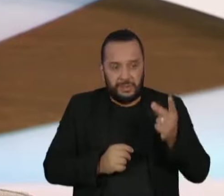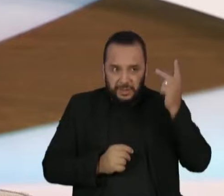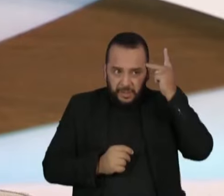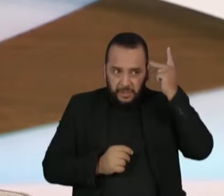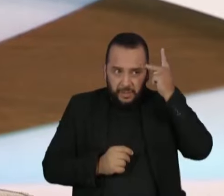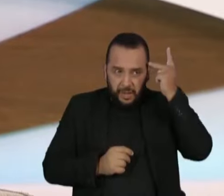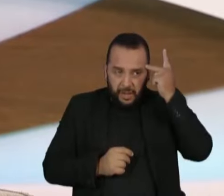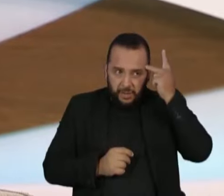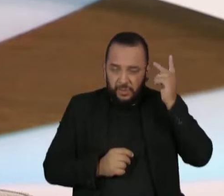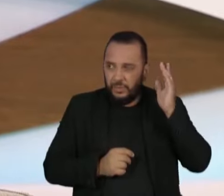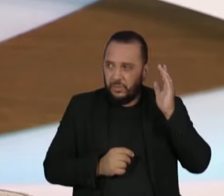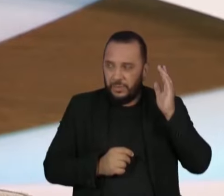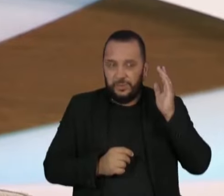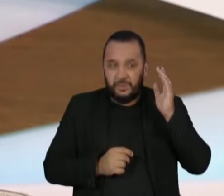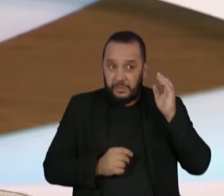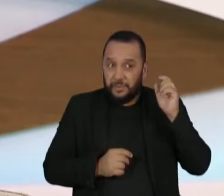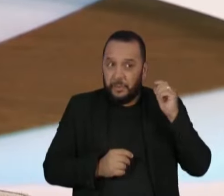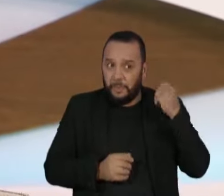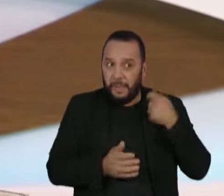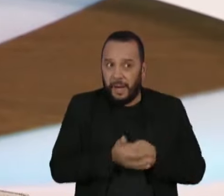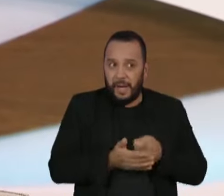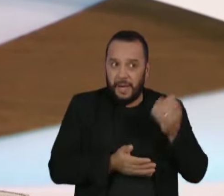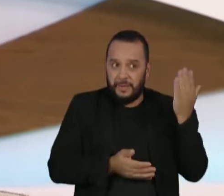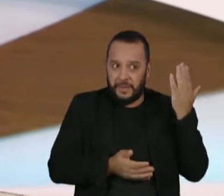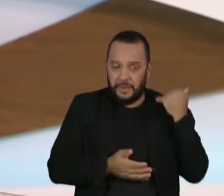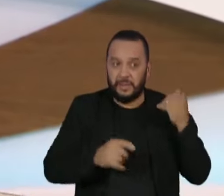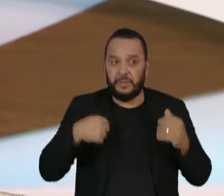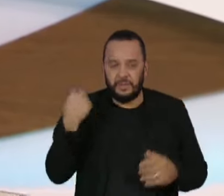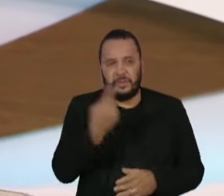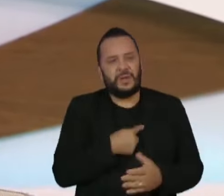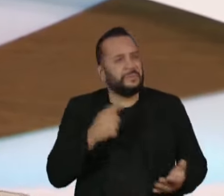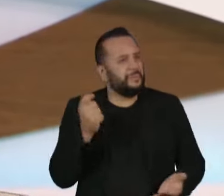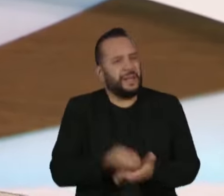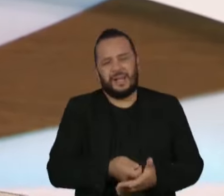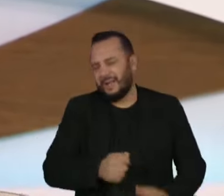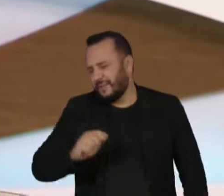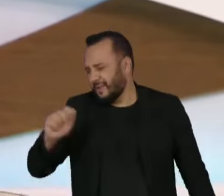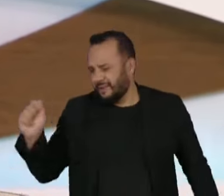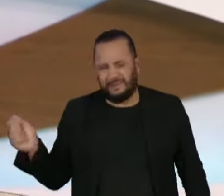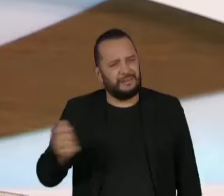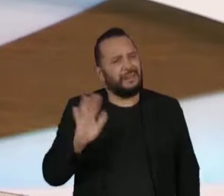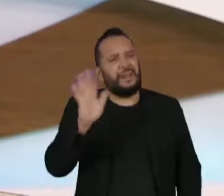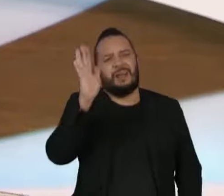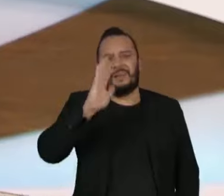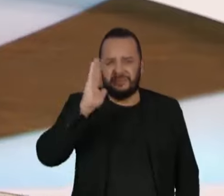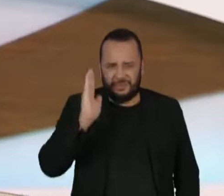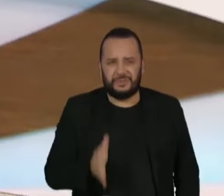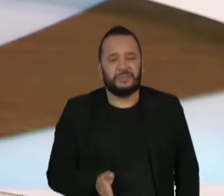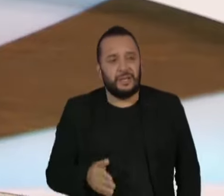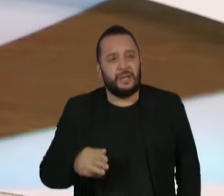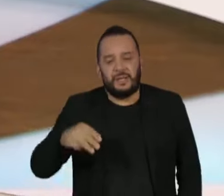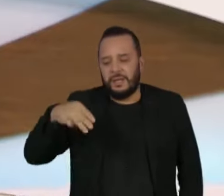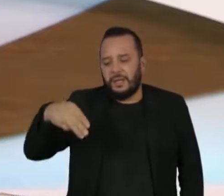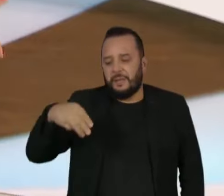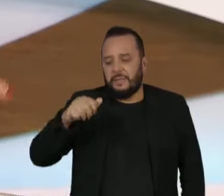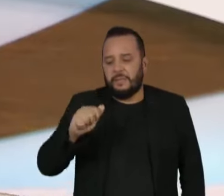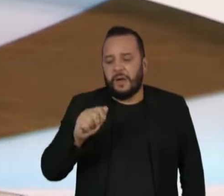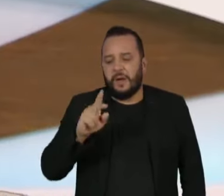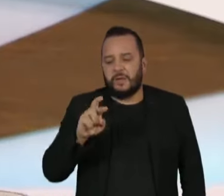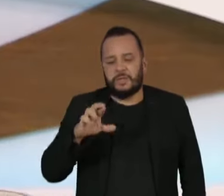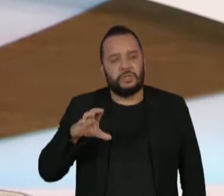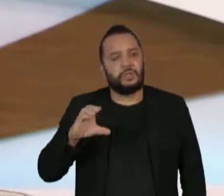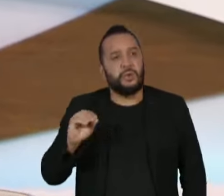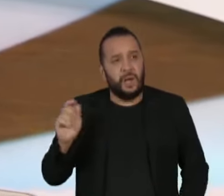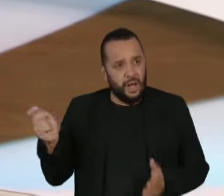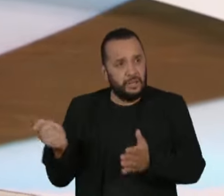Paulo pagavam na época. Então, a gente já pagava um valor, mas muito superior ao mercado. Então, o Maurício assinou o contrato, ele era o